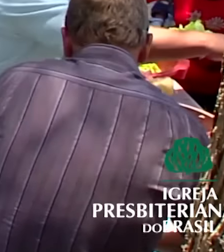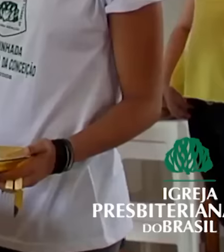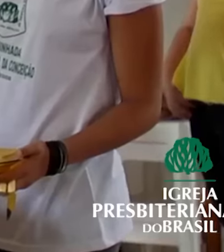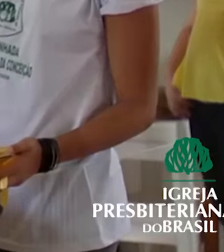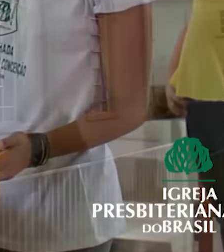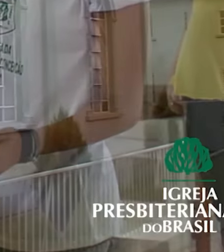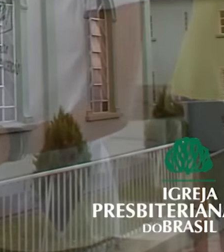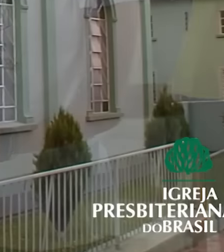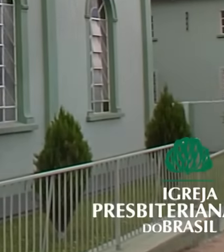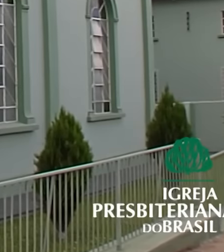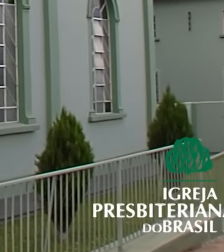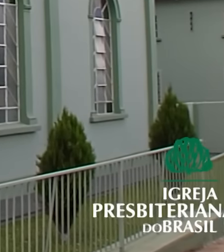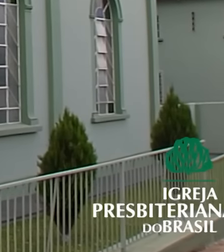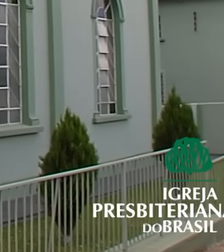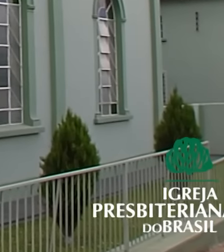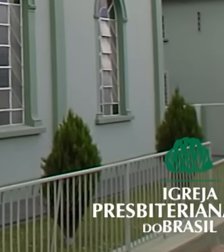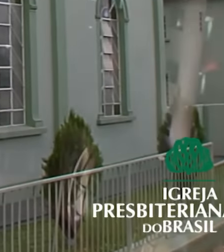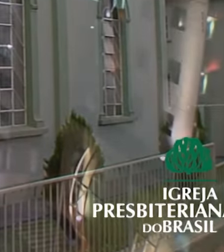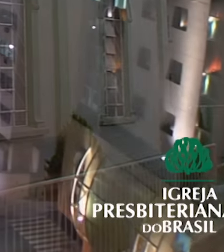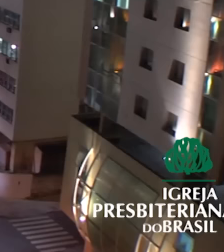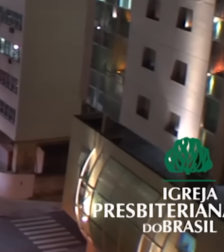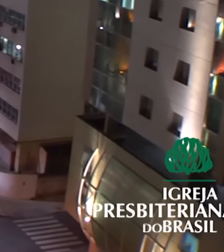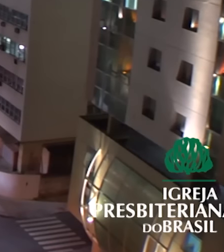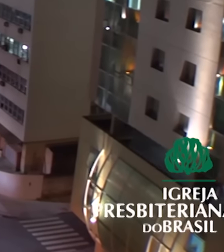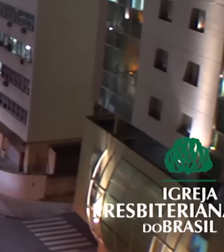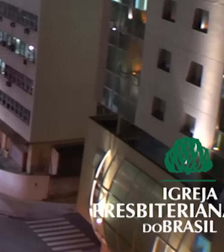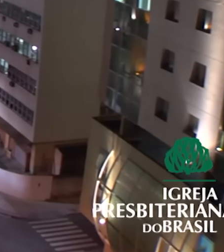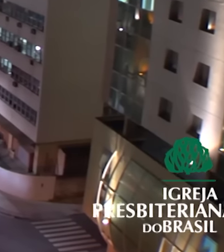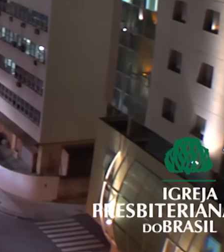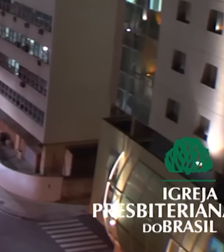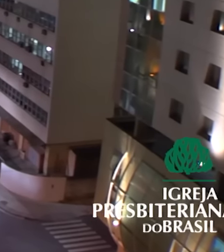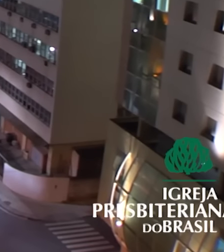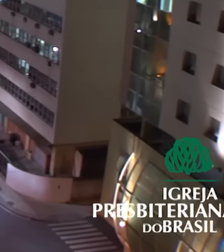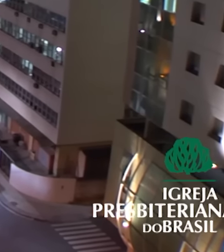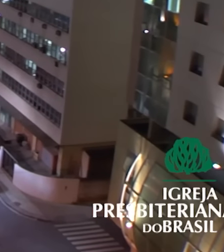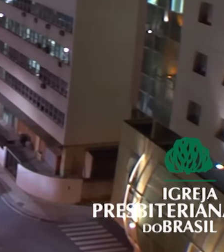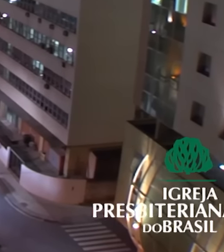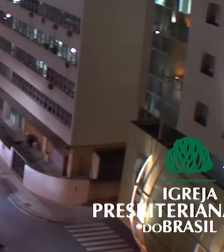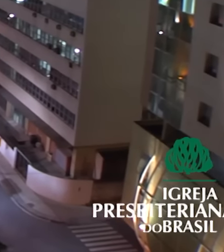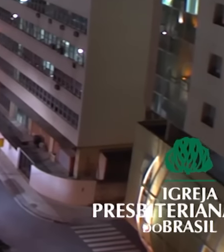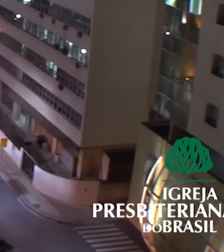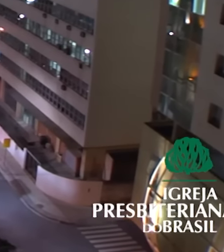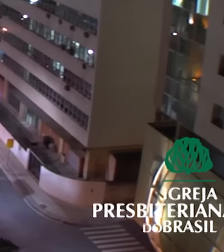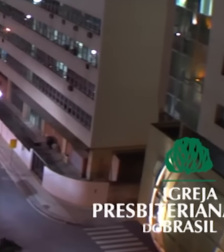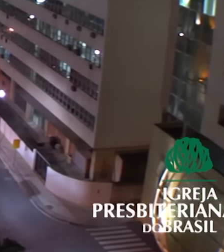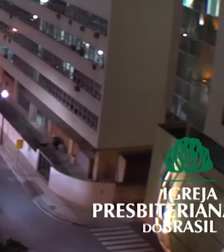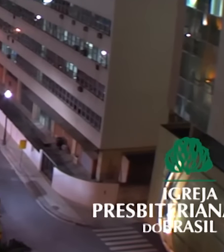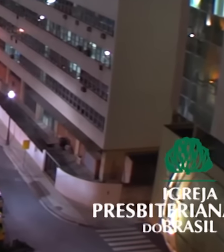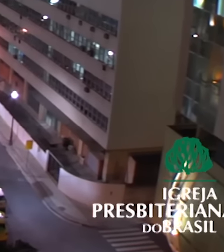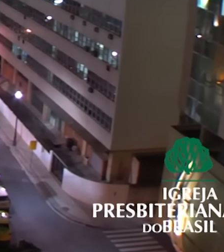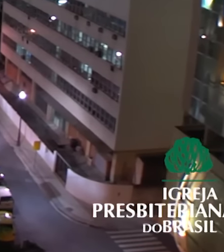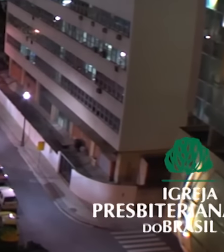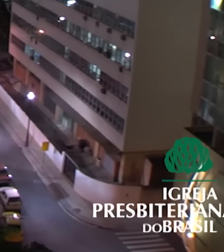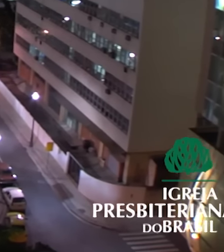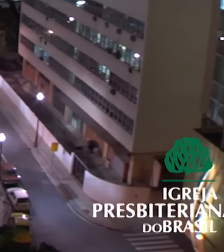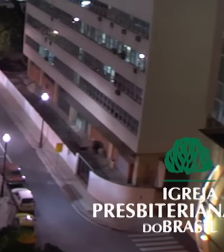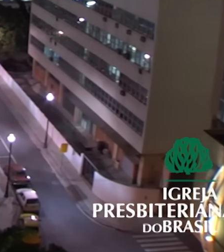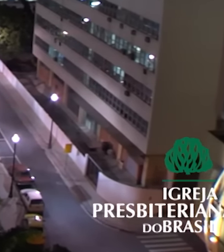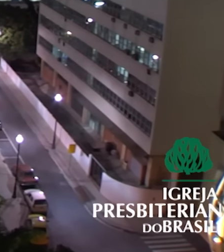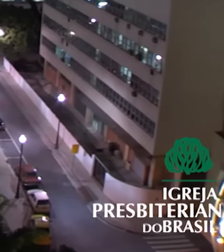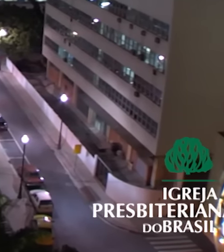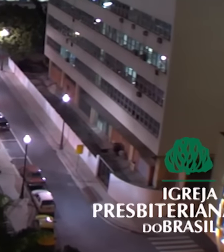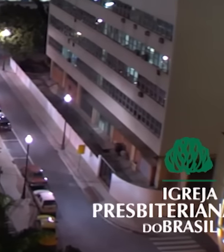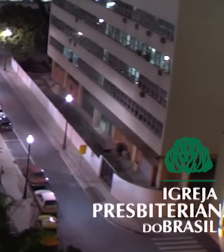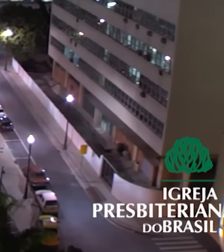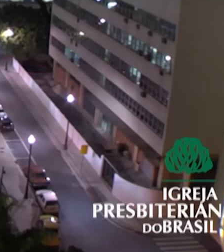visando a glória de Deus. Igreja presbiteriana há 161 anos evangelizando